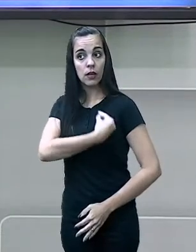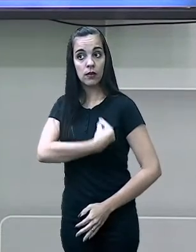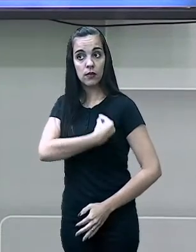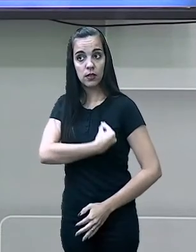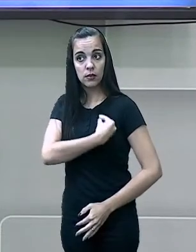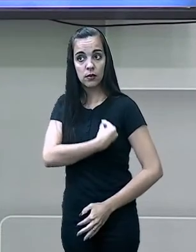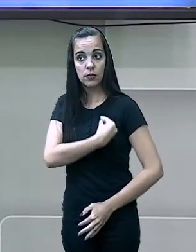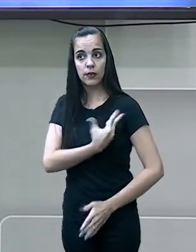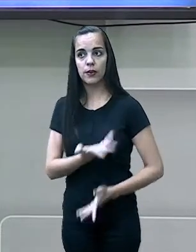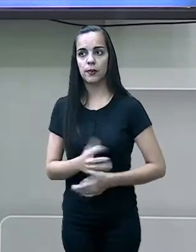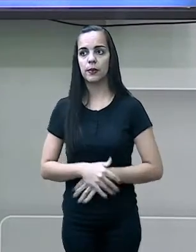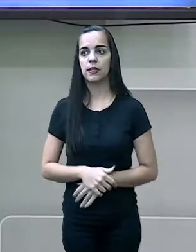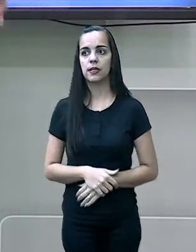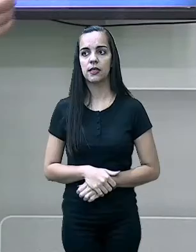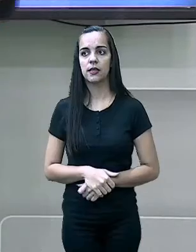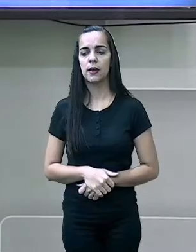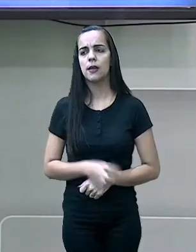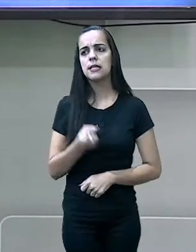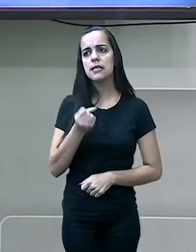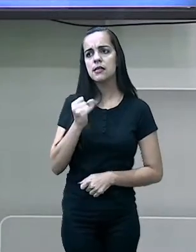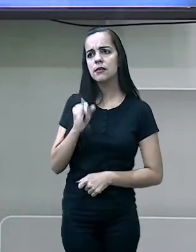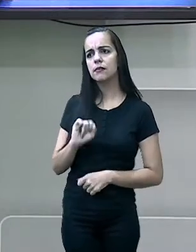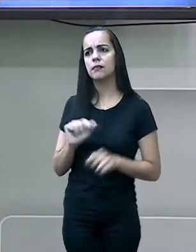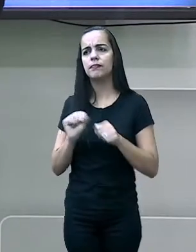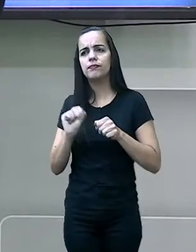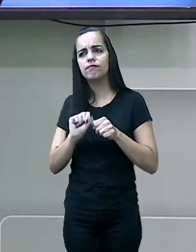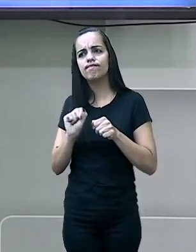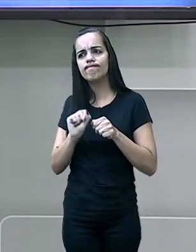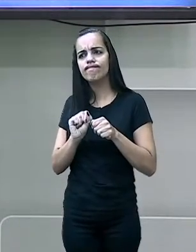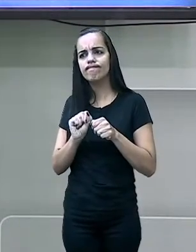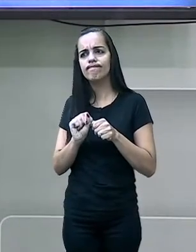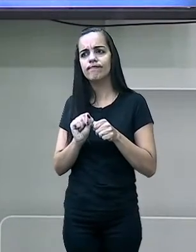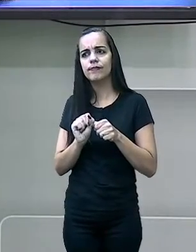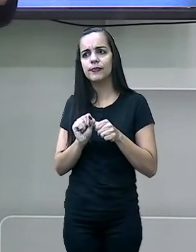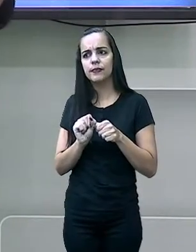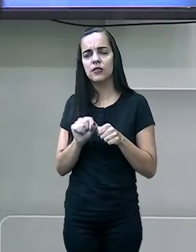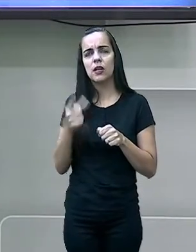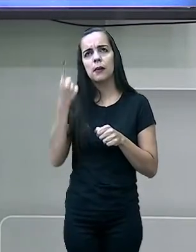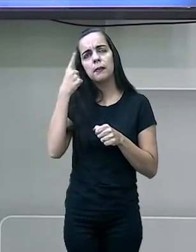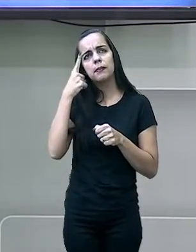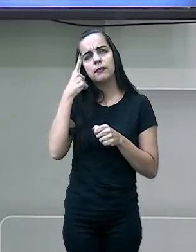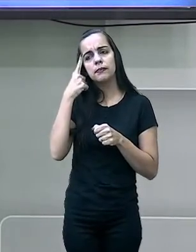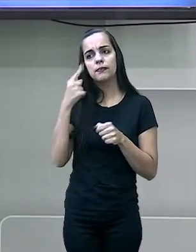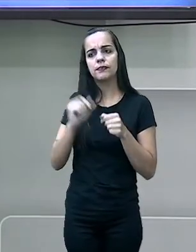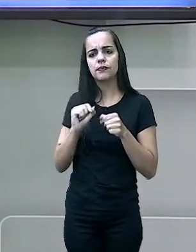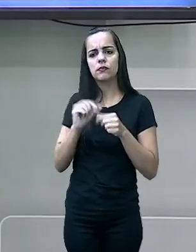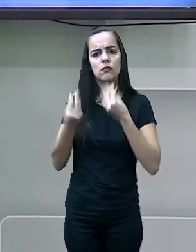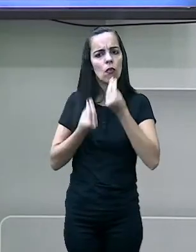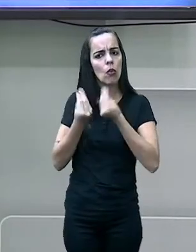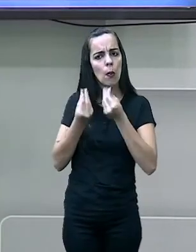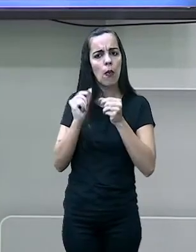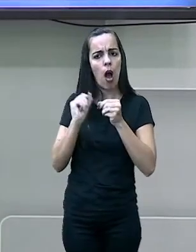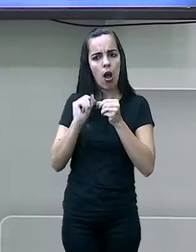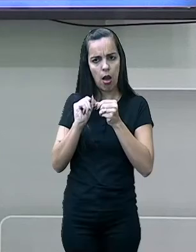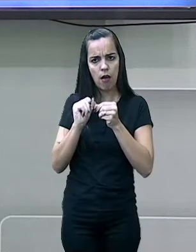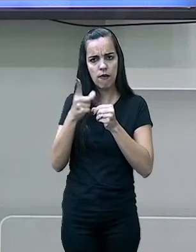ano, por exemplo. Que para fazer essas taxas, eu tenho que delimitar um período de tempo.